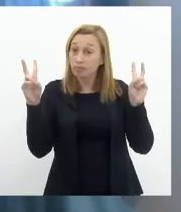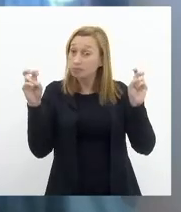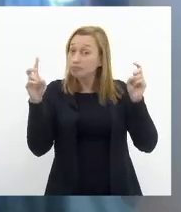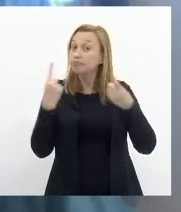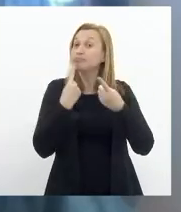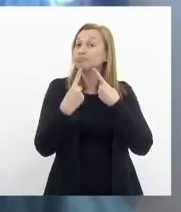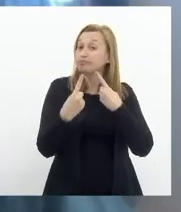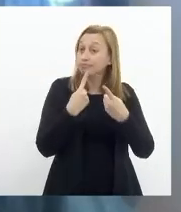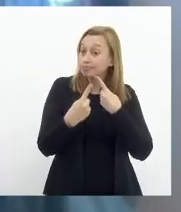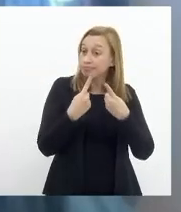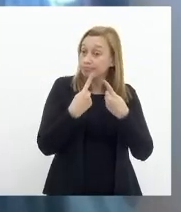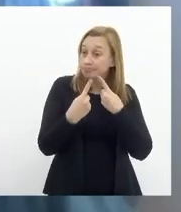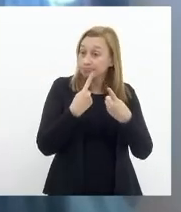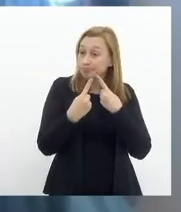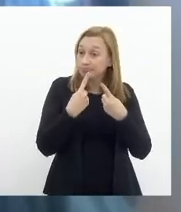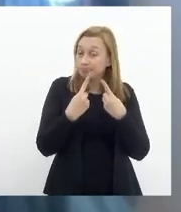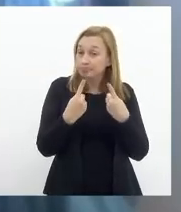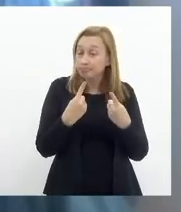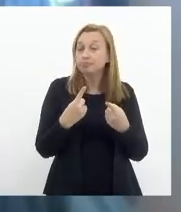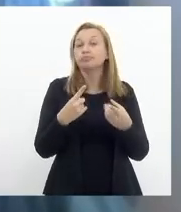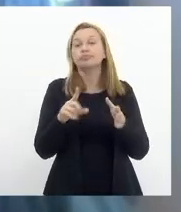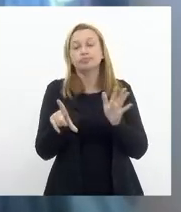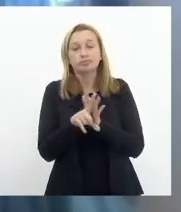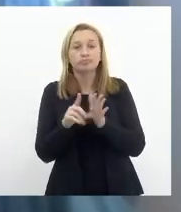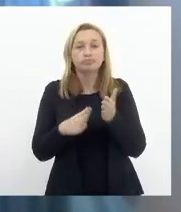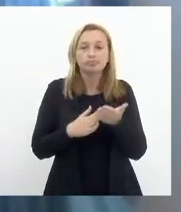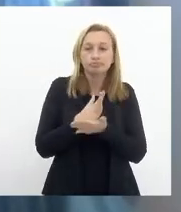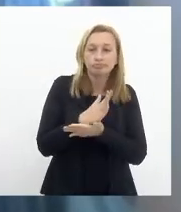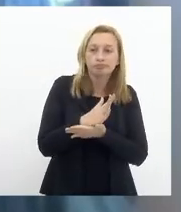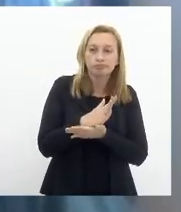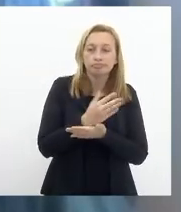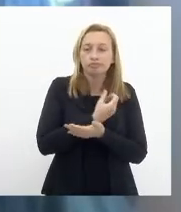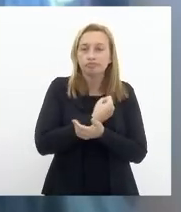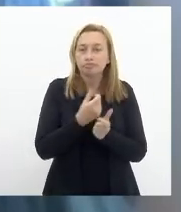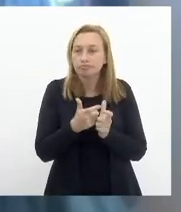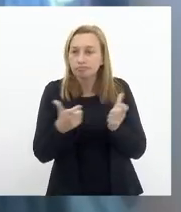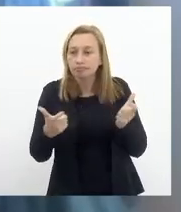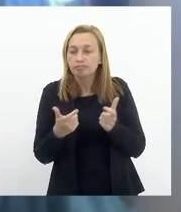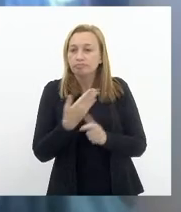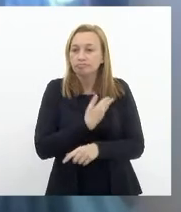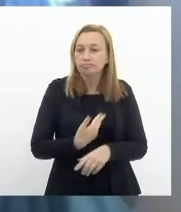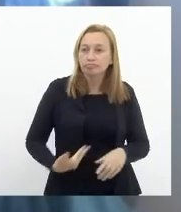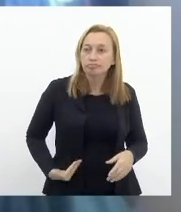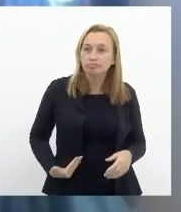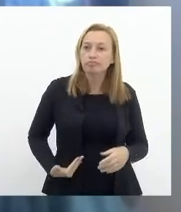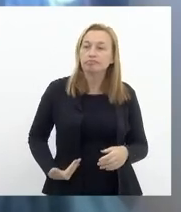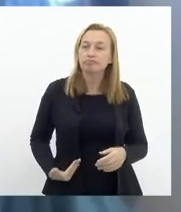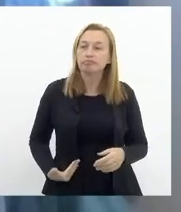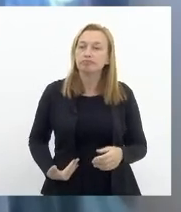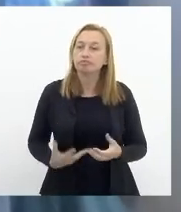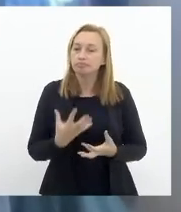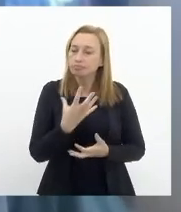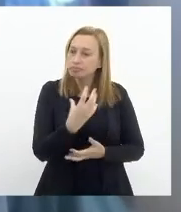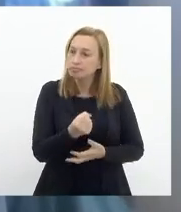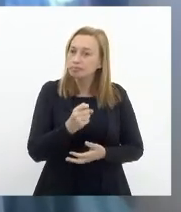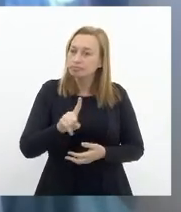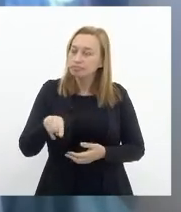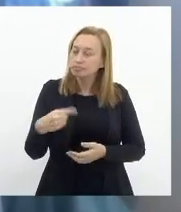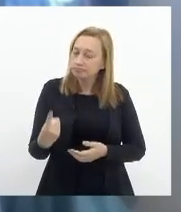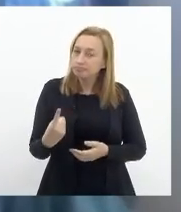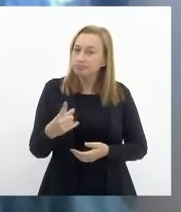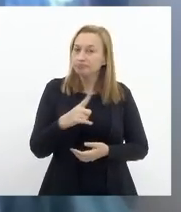discutido a lei foi aprovada por ampla maioria o governador sancionou depois houve até aquele